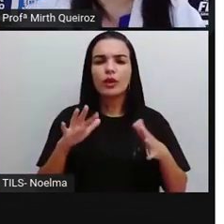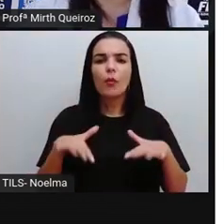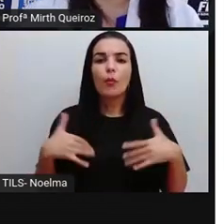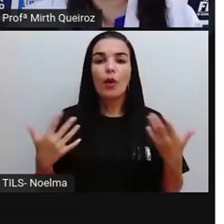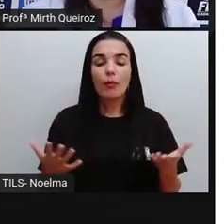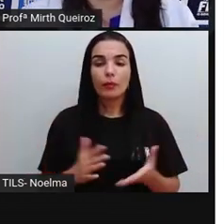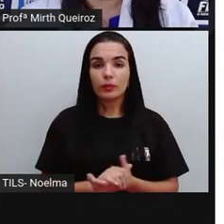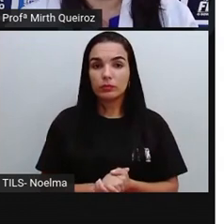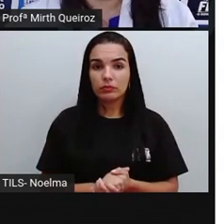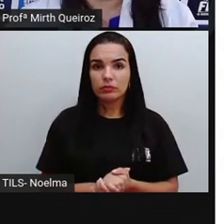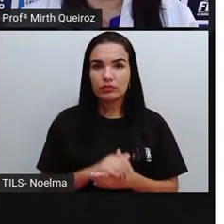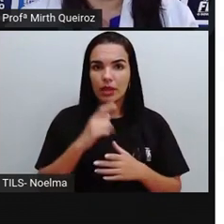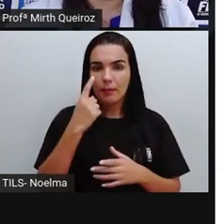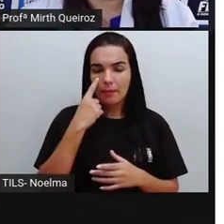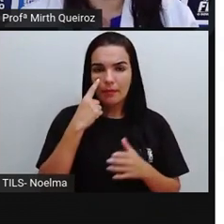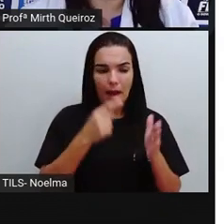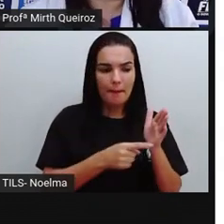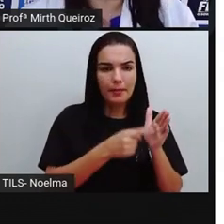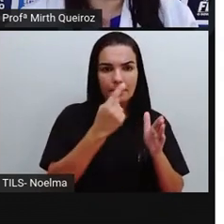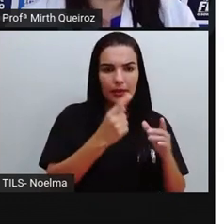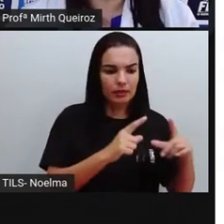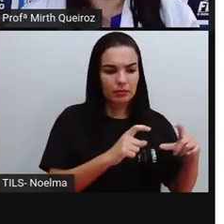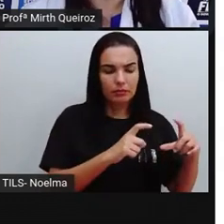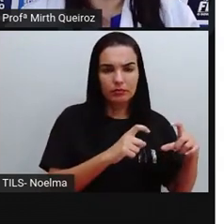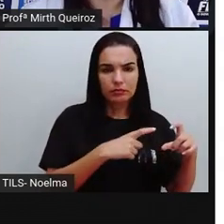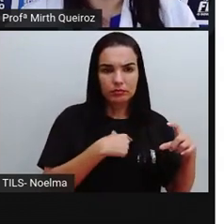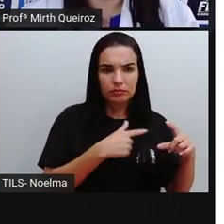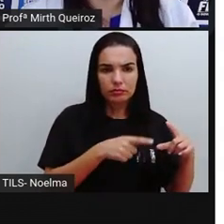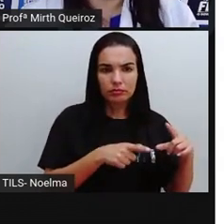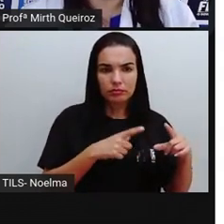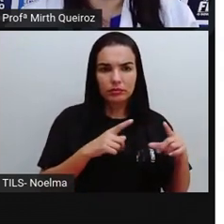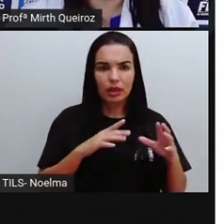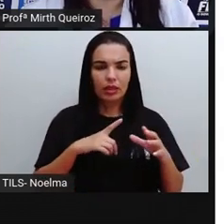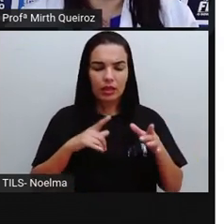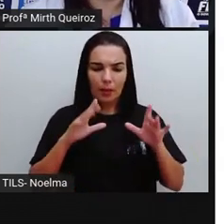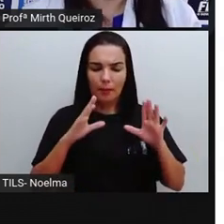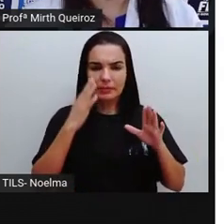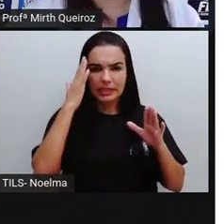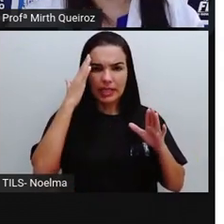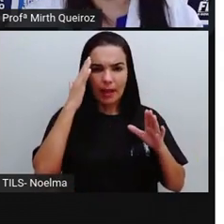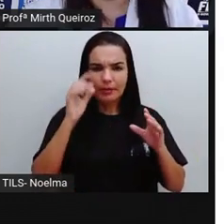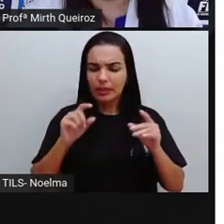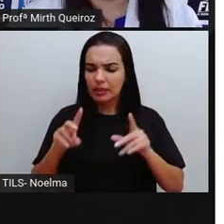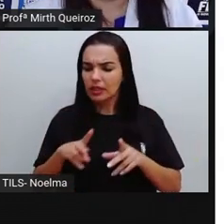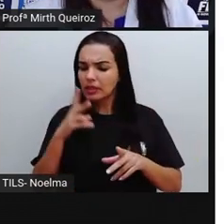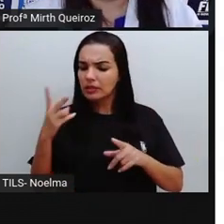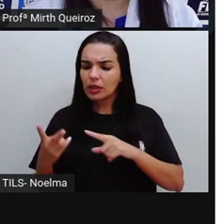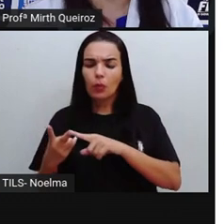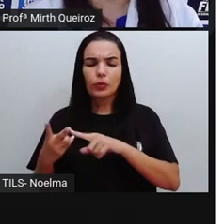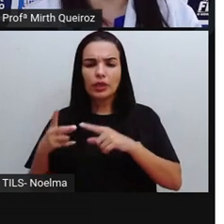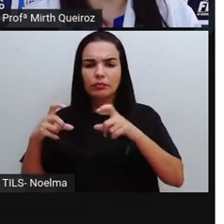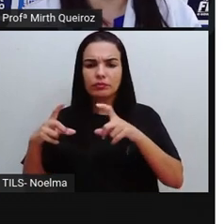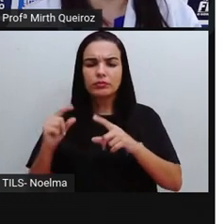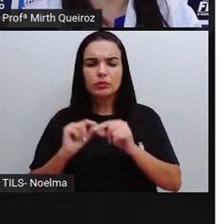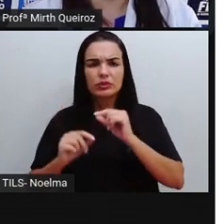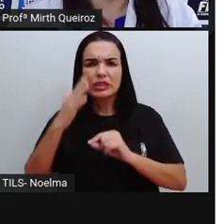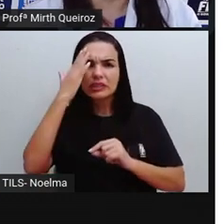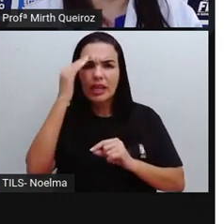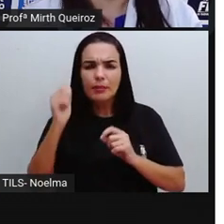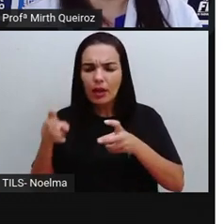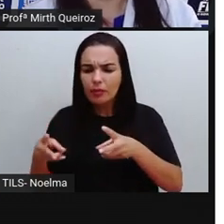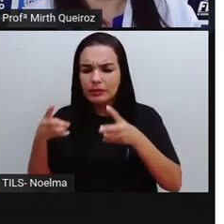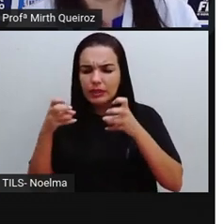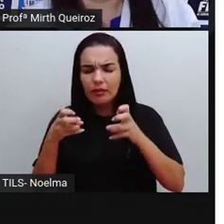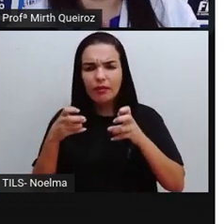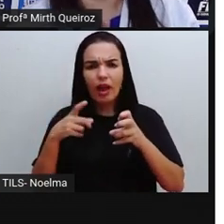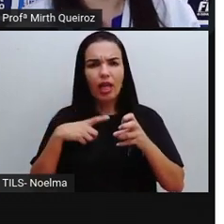Será que essa primeira imagem a gente conseguiria identificar qual é o objeto? E essa segunda, a gente conseguiria observar